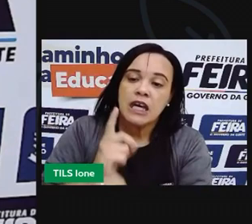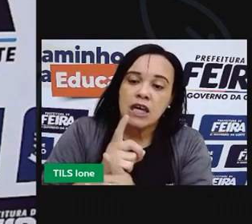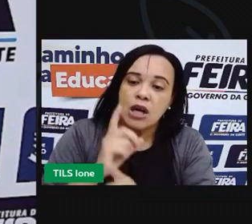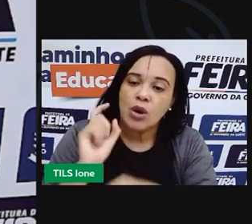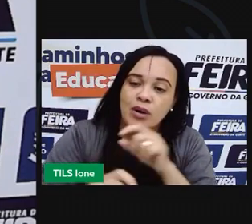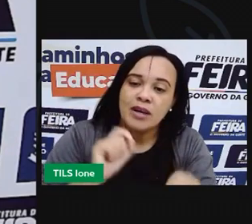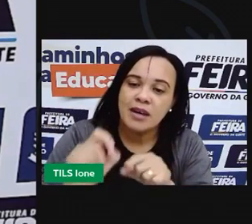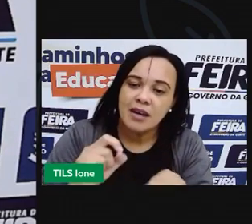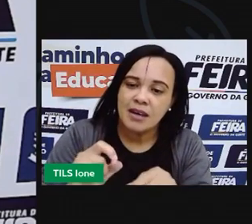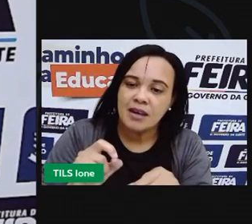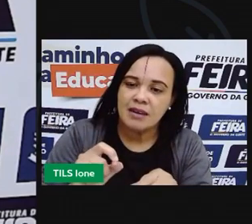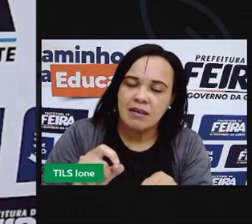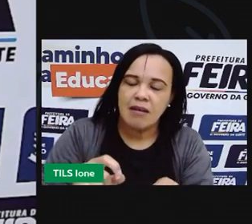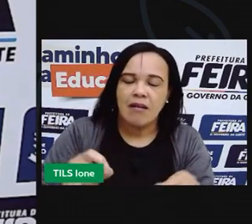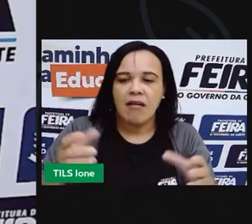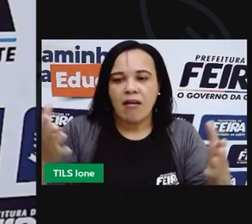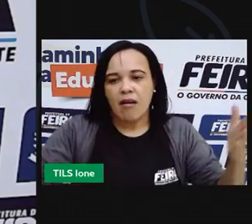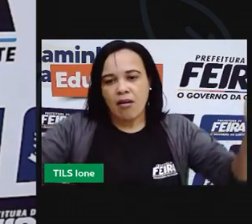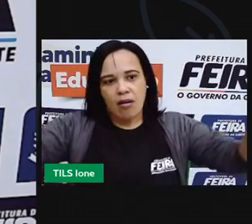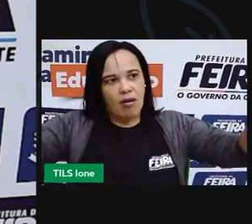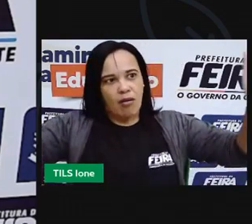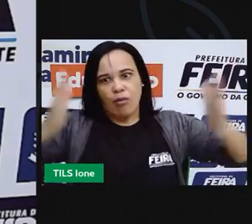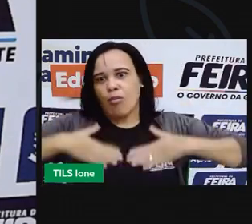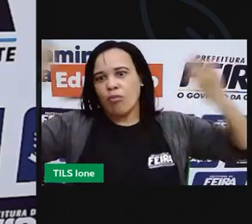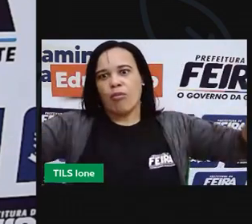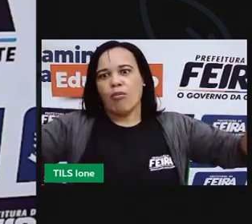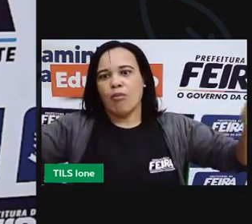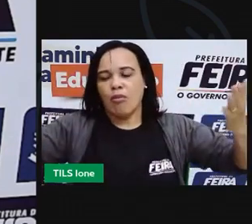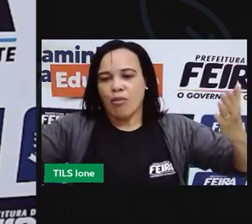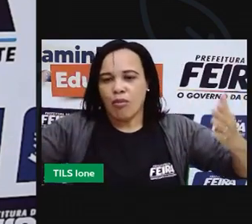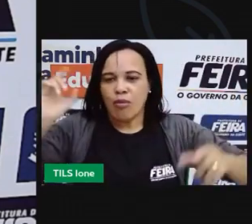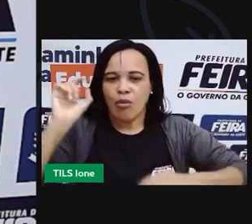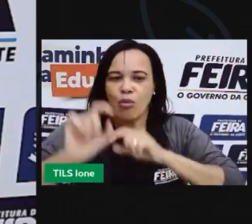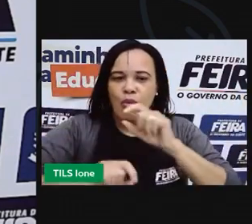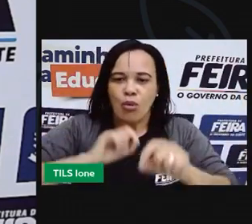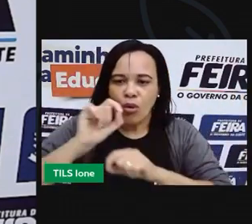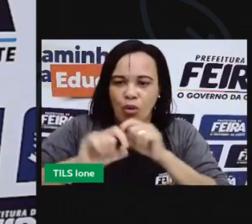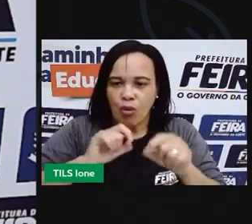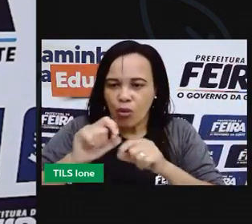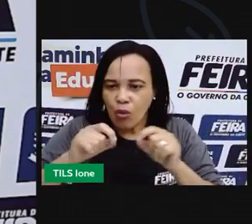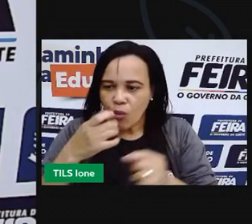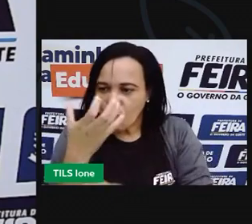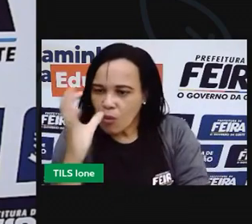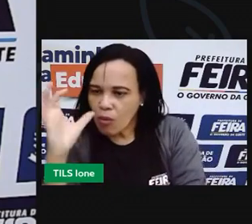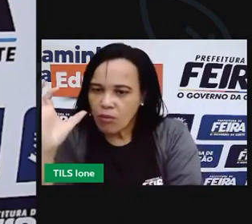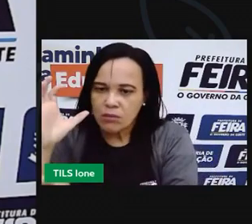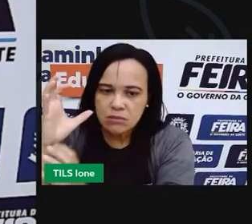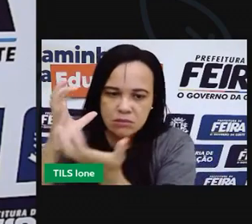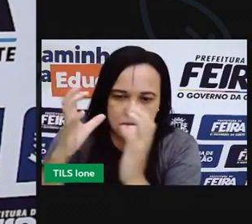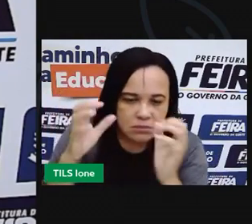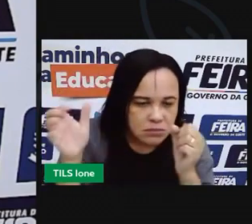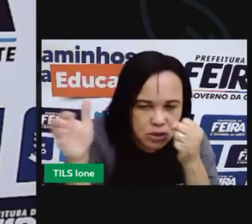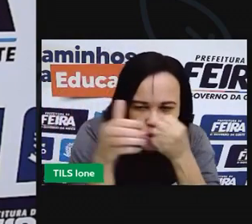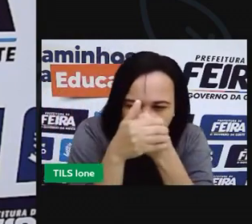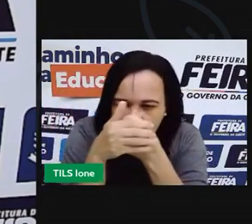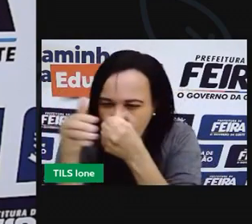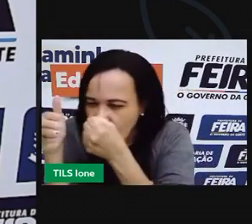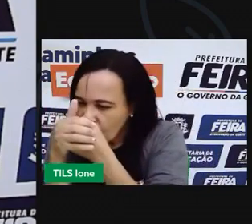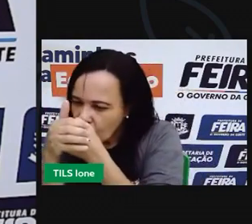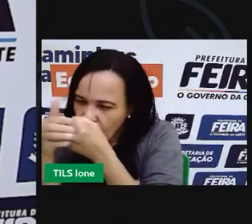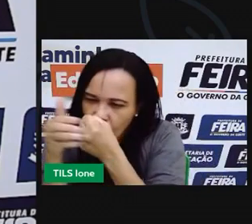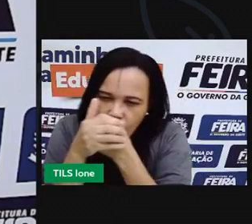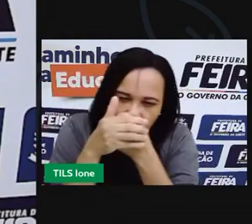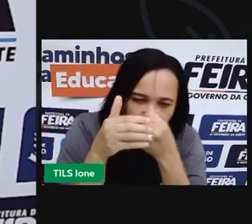rondando assim, por detrás da floresta. Olha quem chegou,